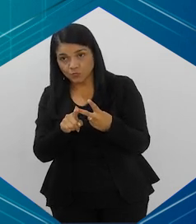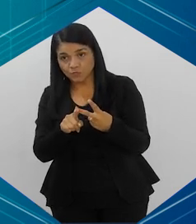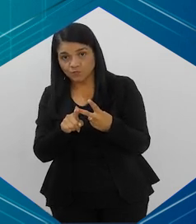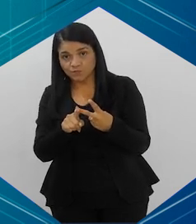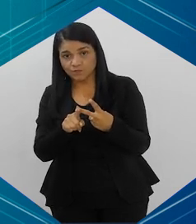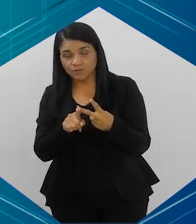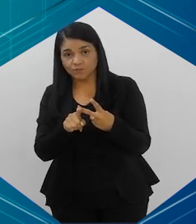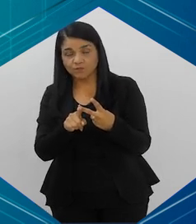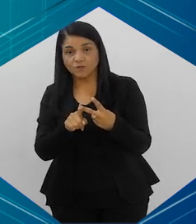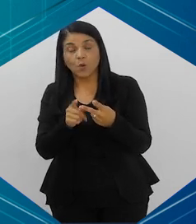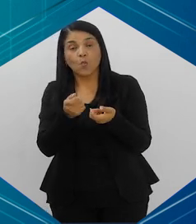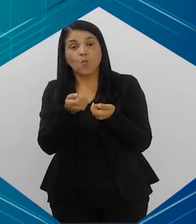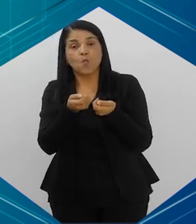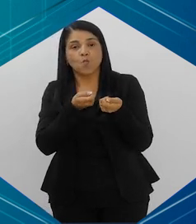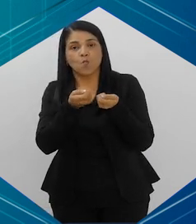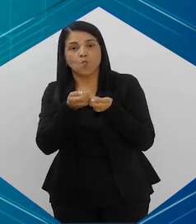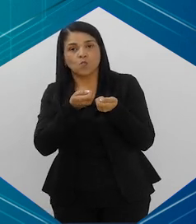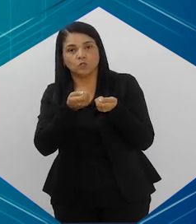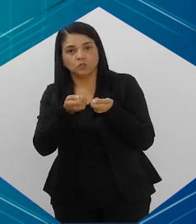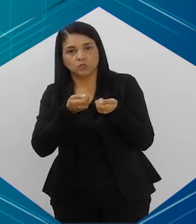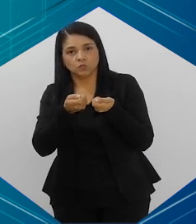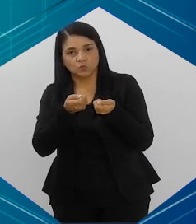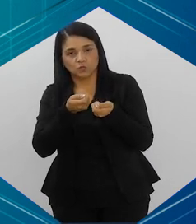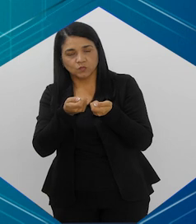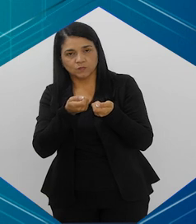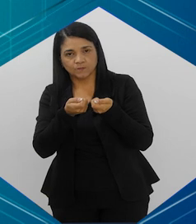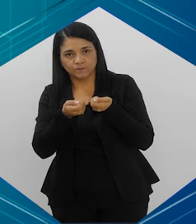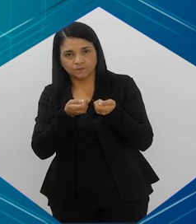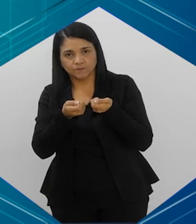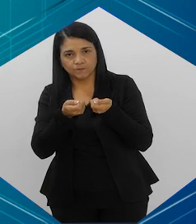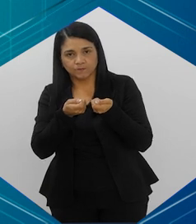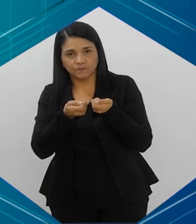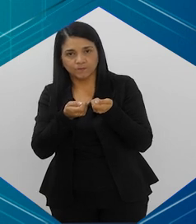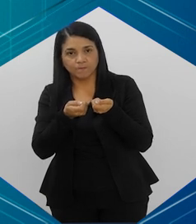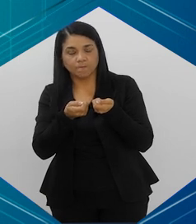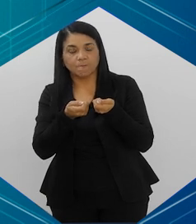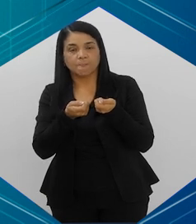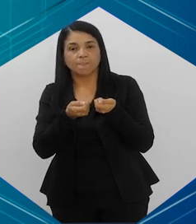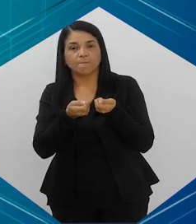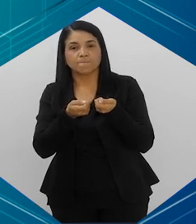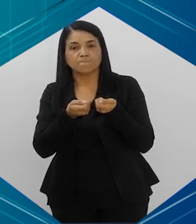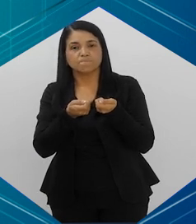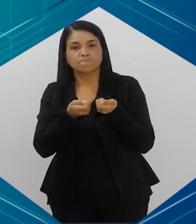é o controle das questões